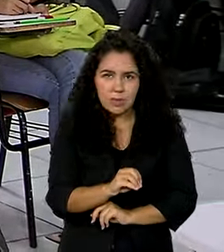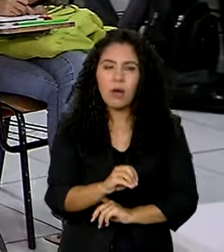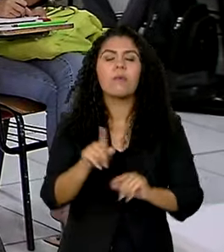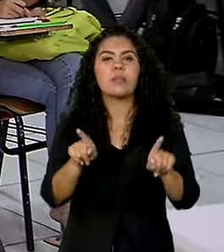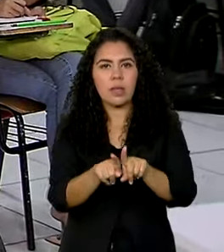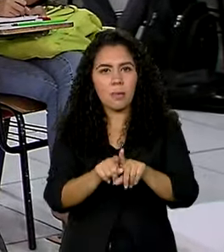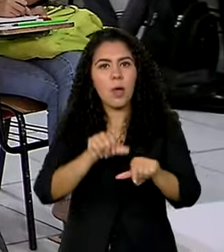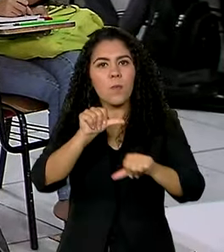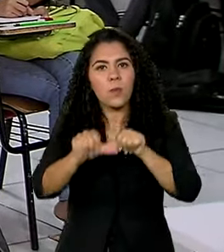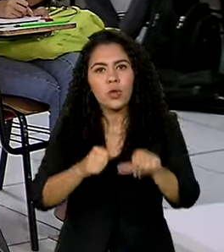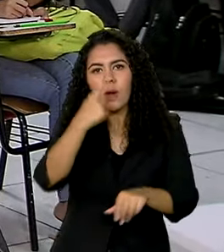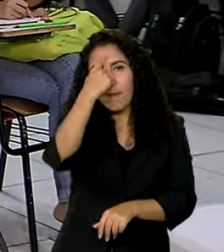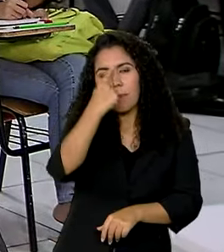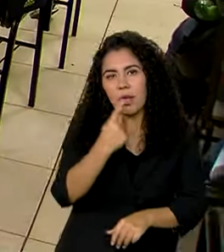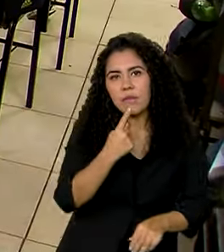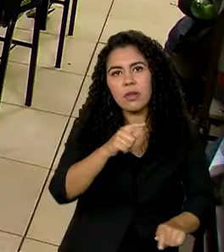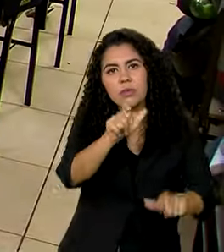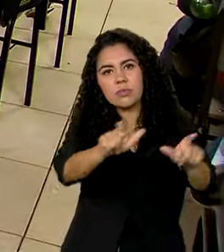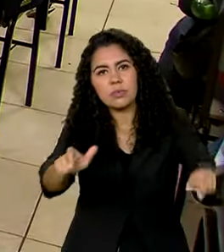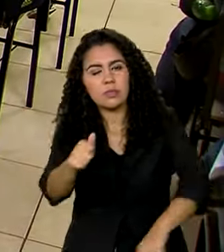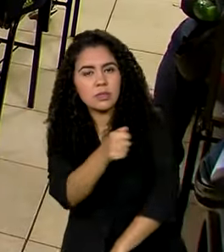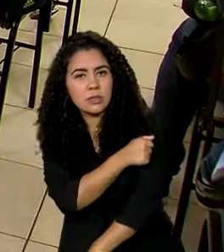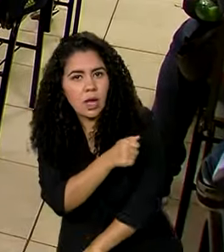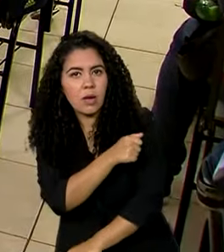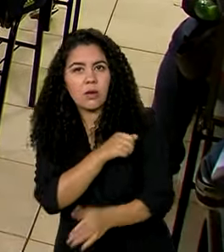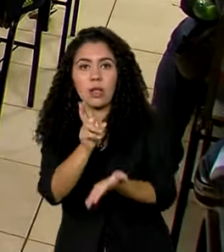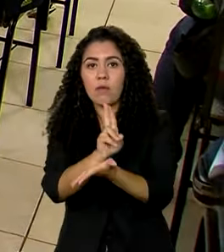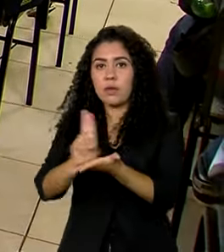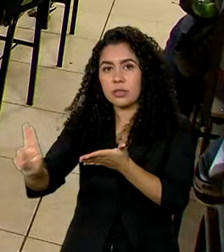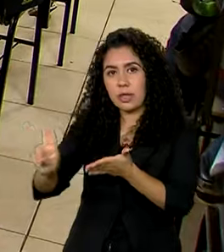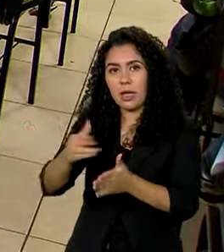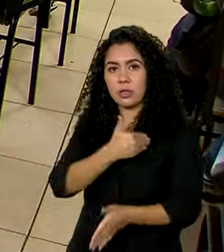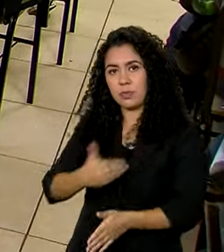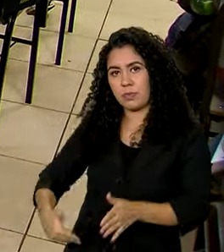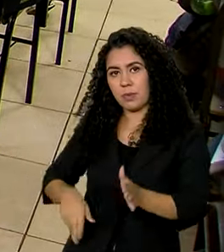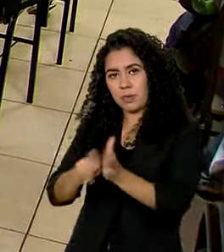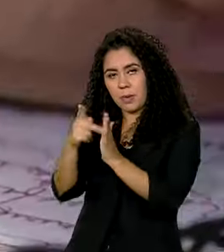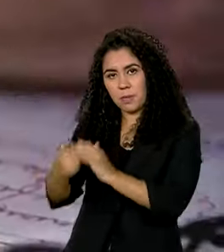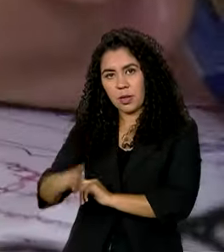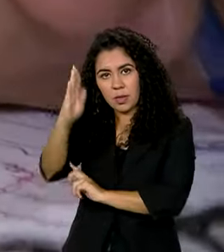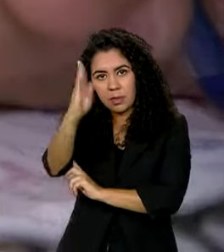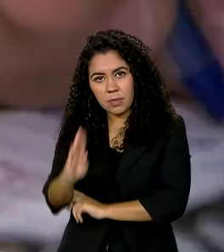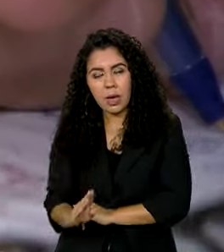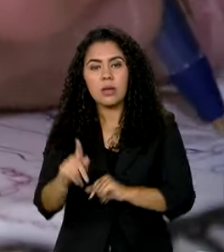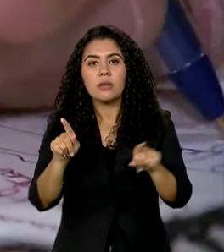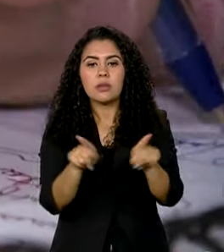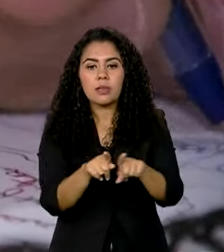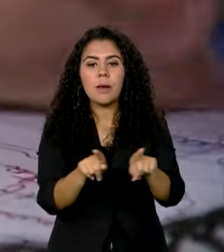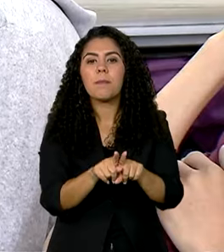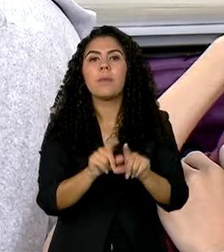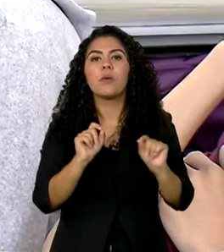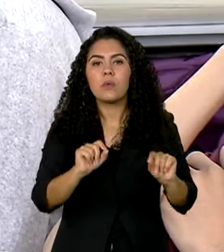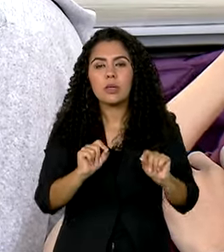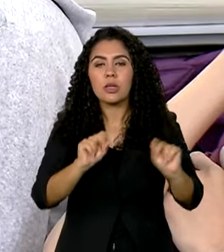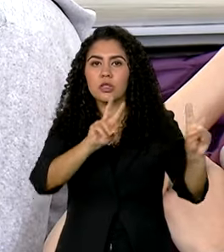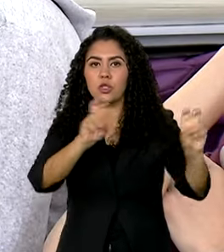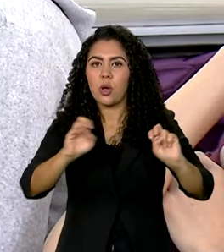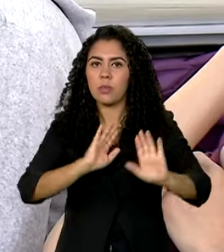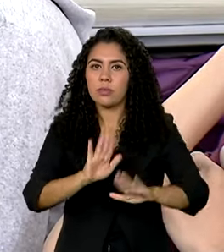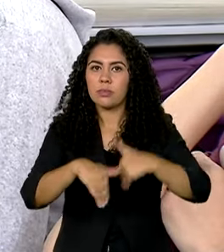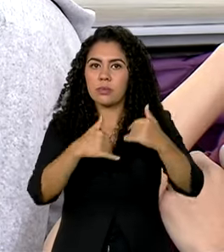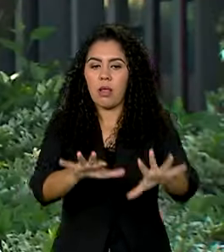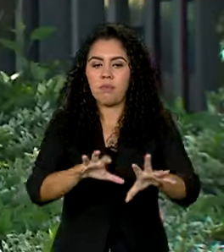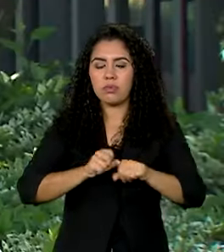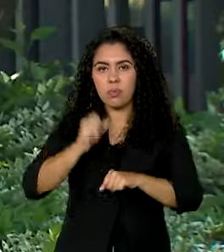ela mudou o perfil dos estudantes das universidades públicas do país e, sem reduzir, o nível de desempenho dos